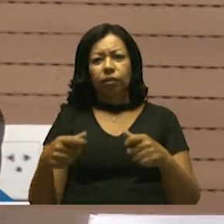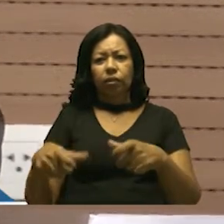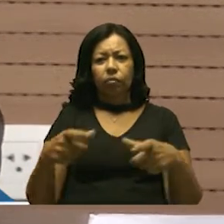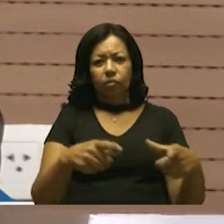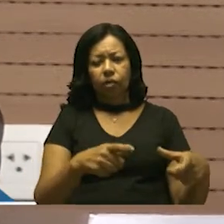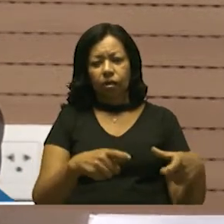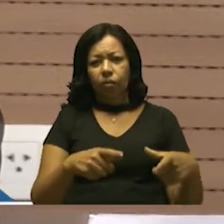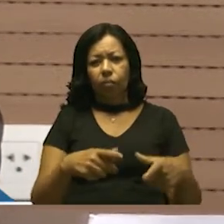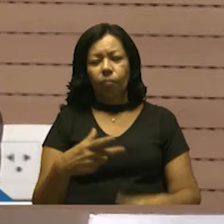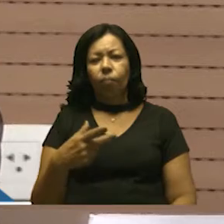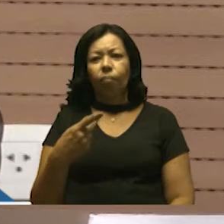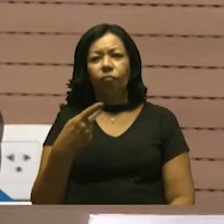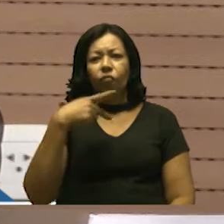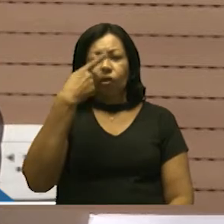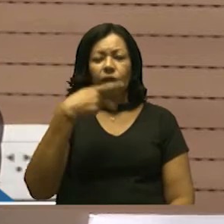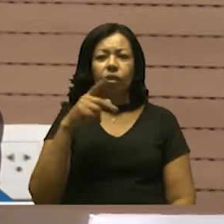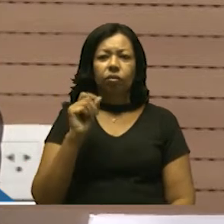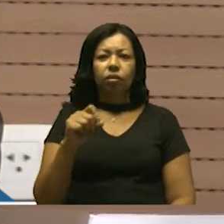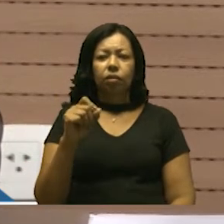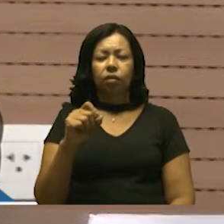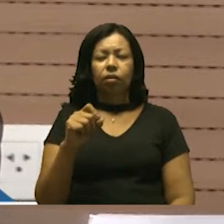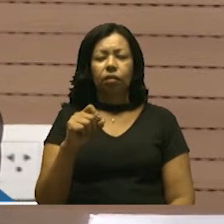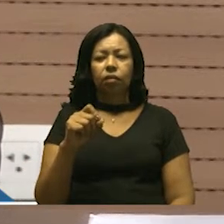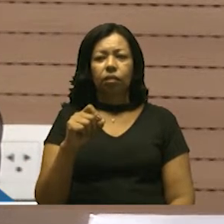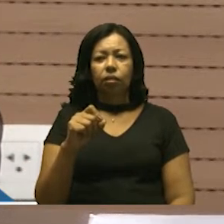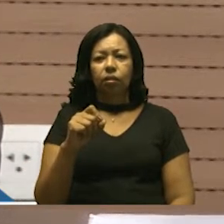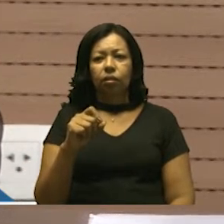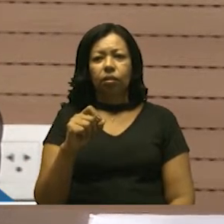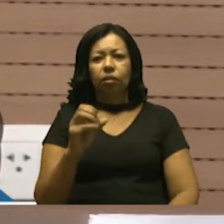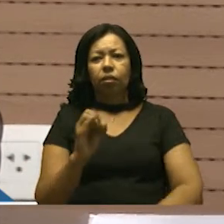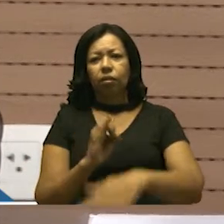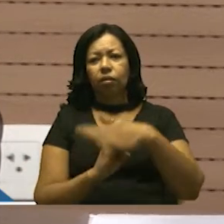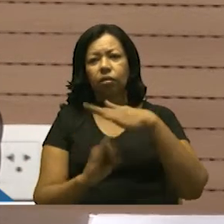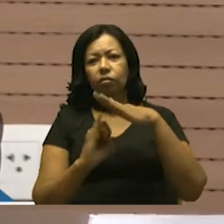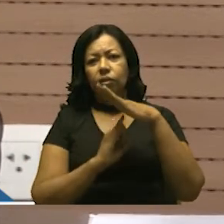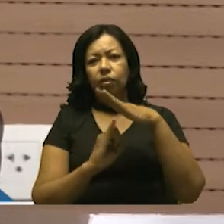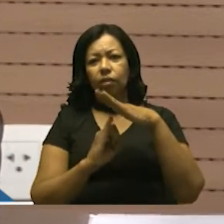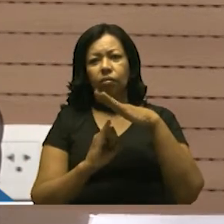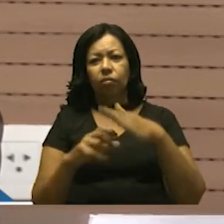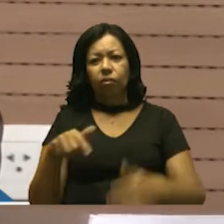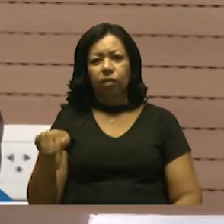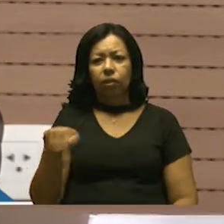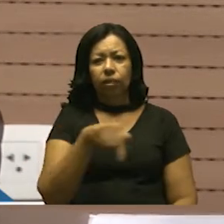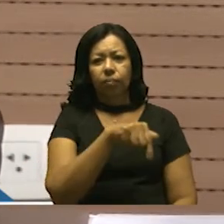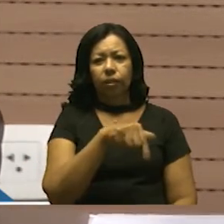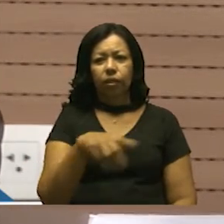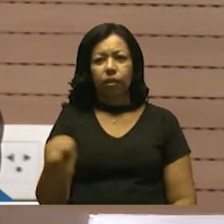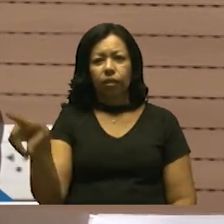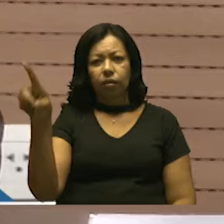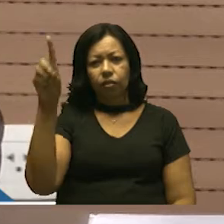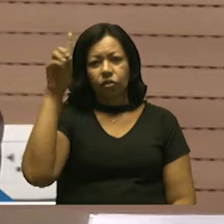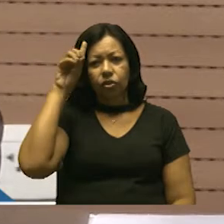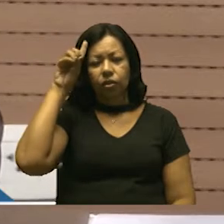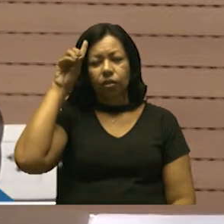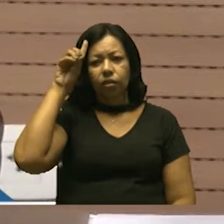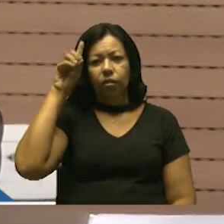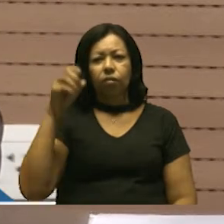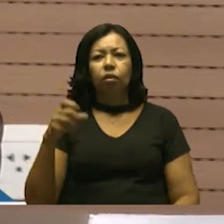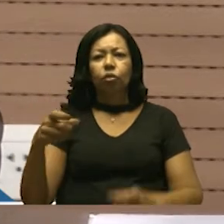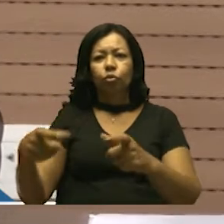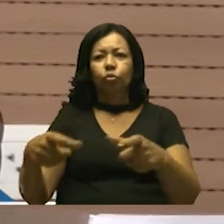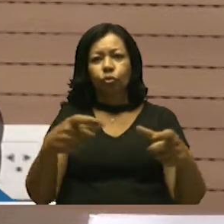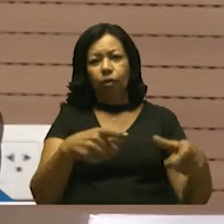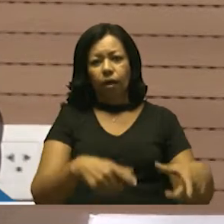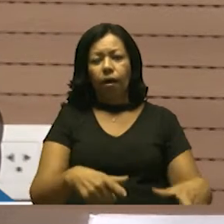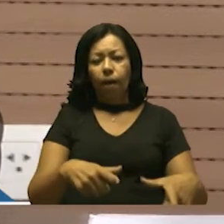Considerando que se trata-se da instituição de semana e do dia na esfera local,